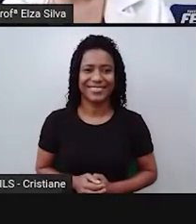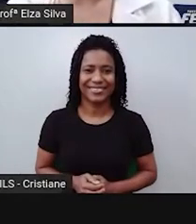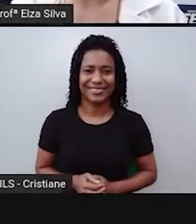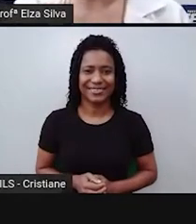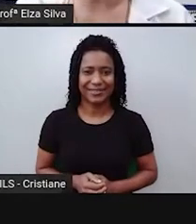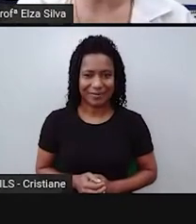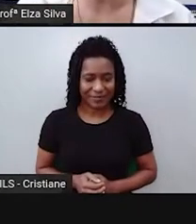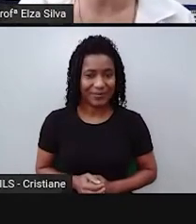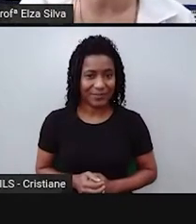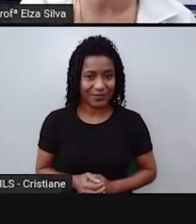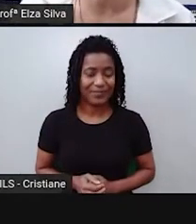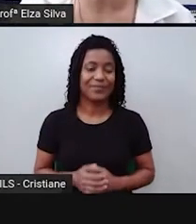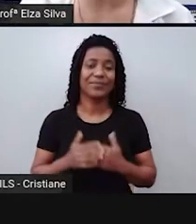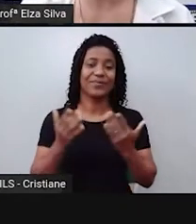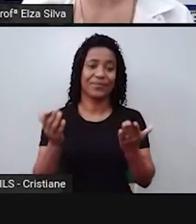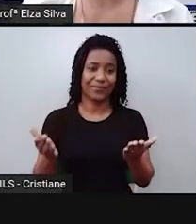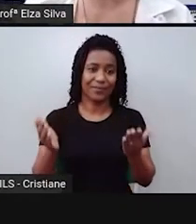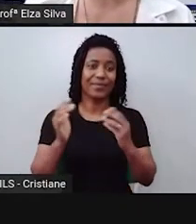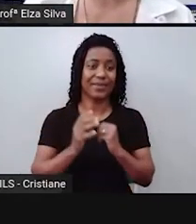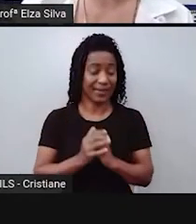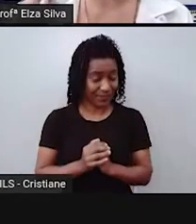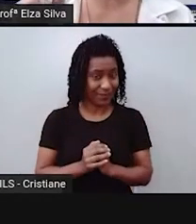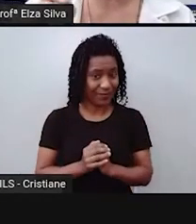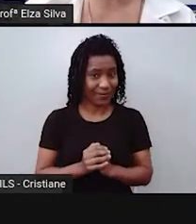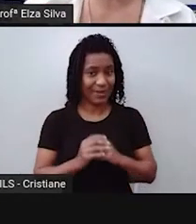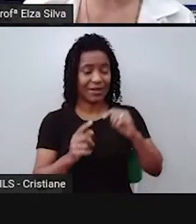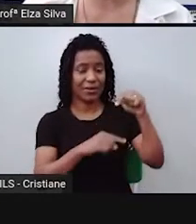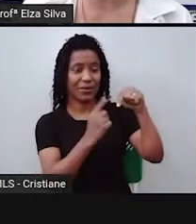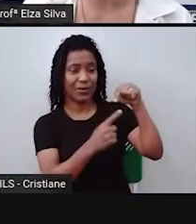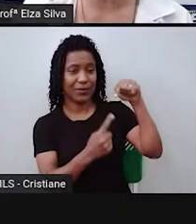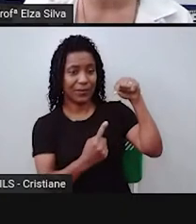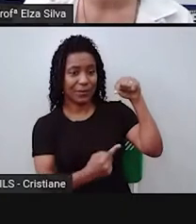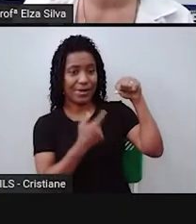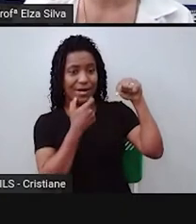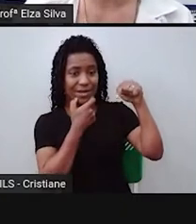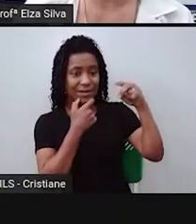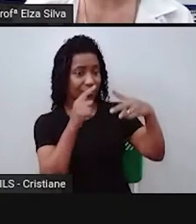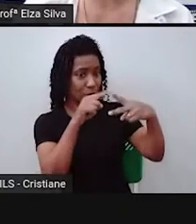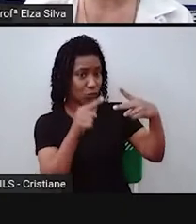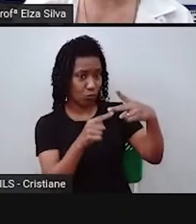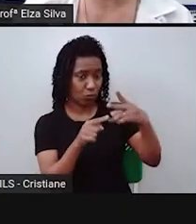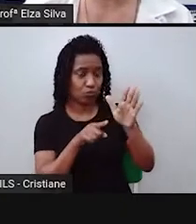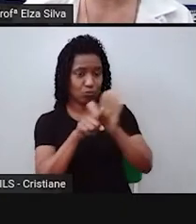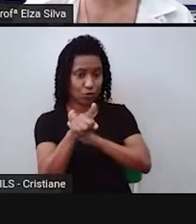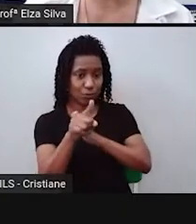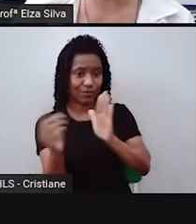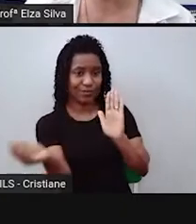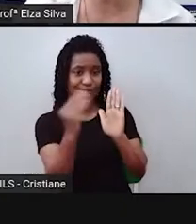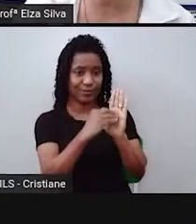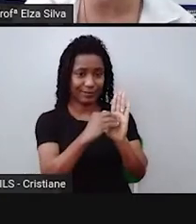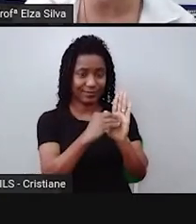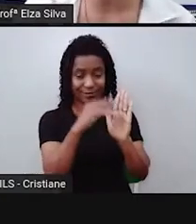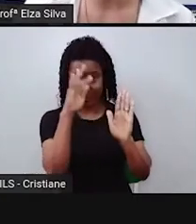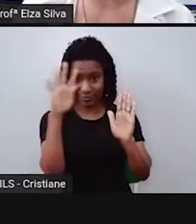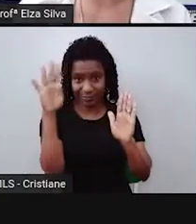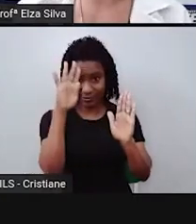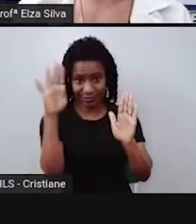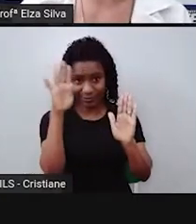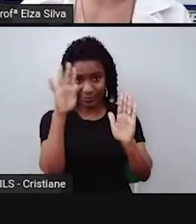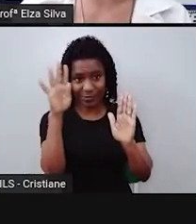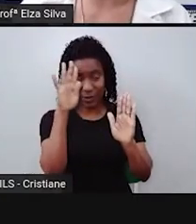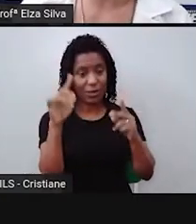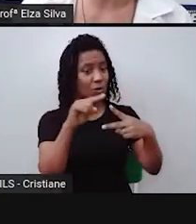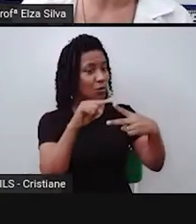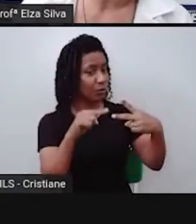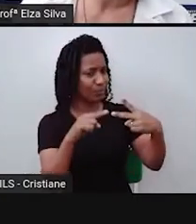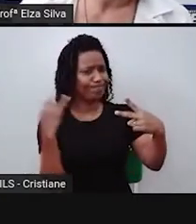Quero que vocês escrevam no caderno de inglês esses dois questionamentos, pois eles irão direcionar a nossa